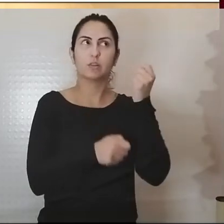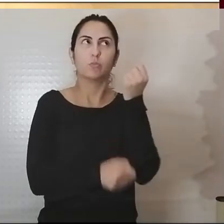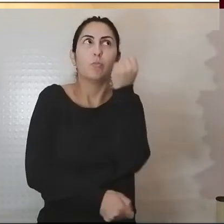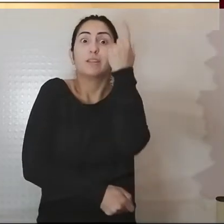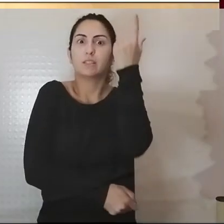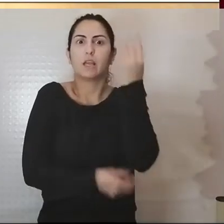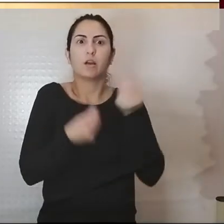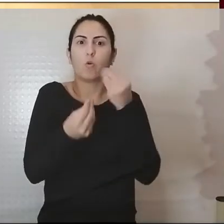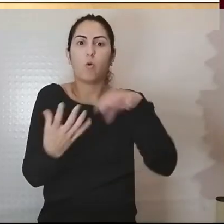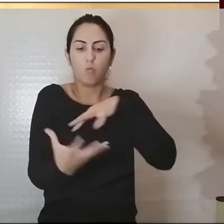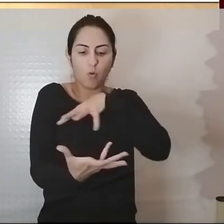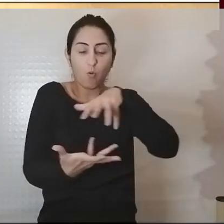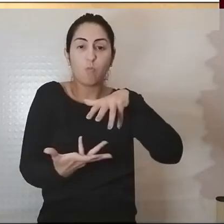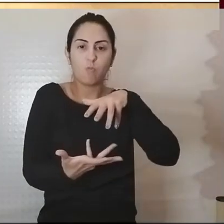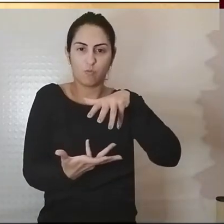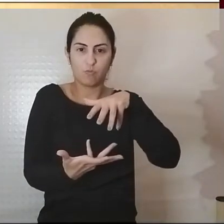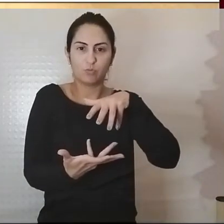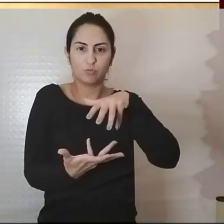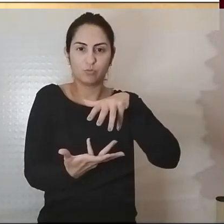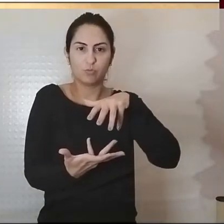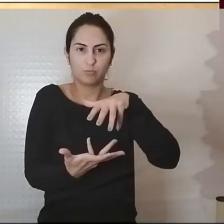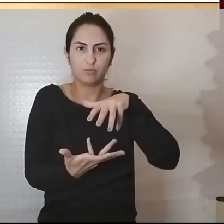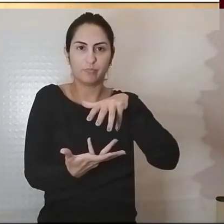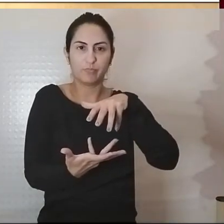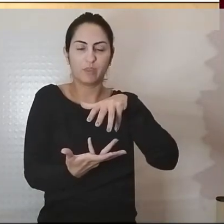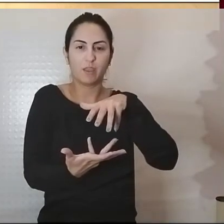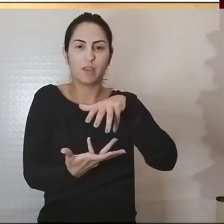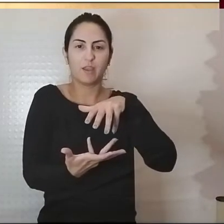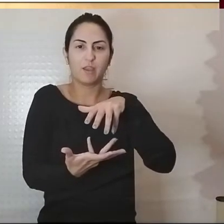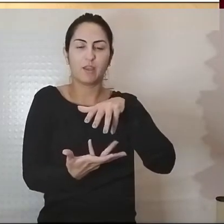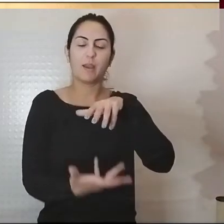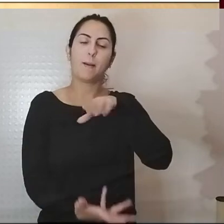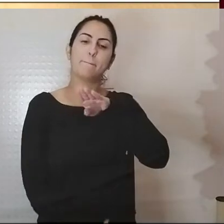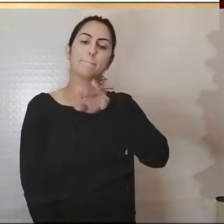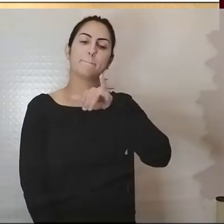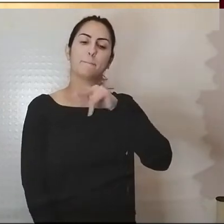do mundo do mundo bipolarizado em que